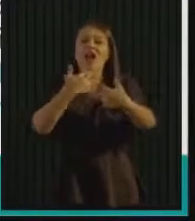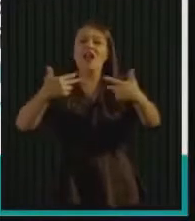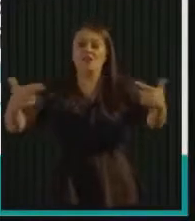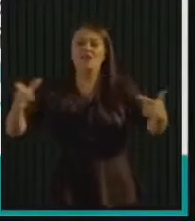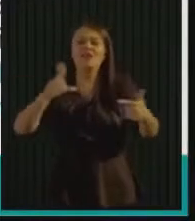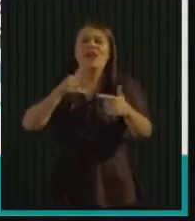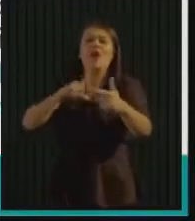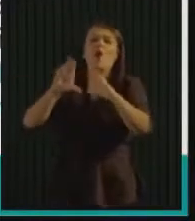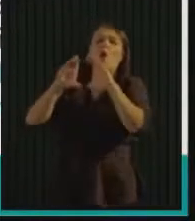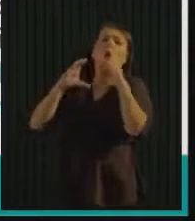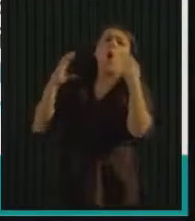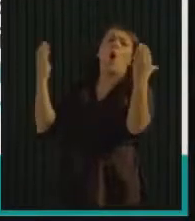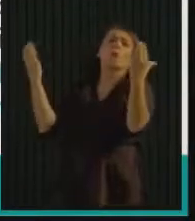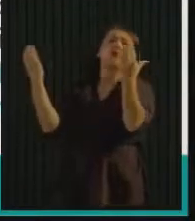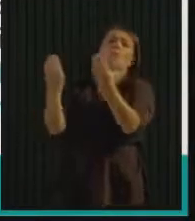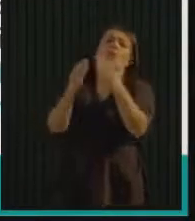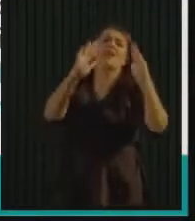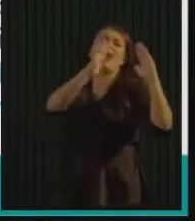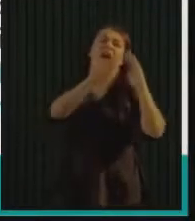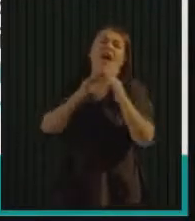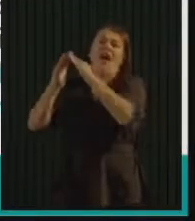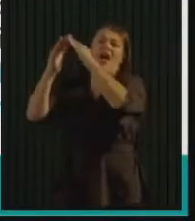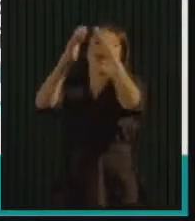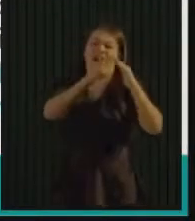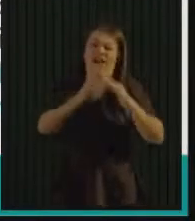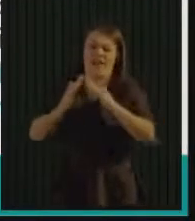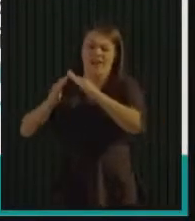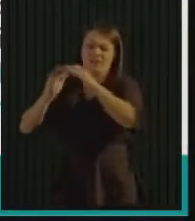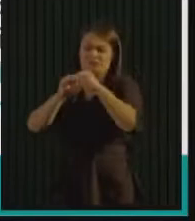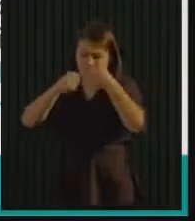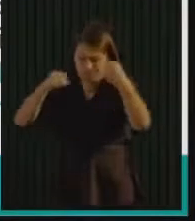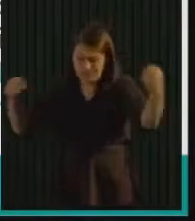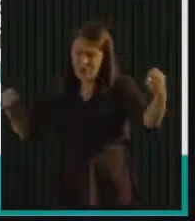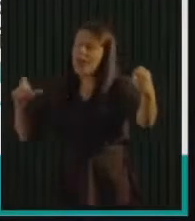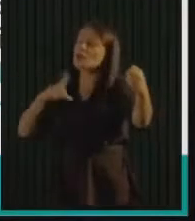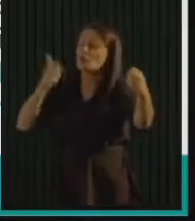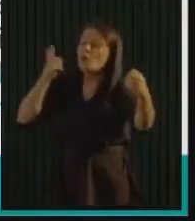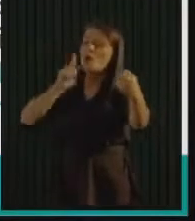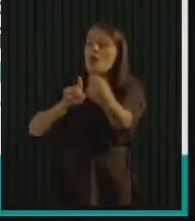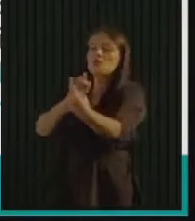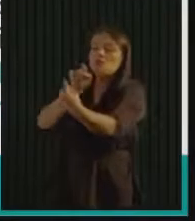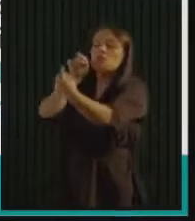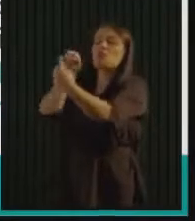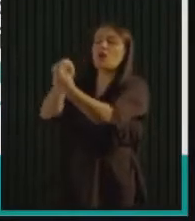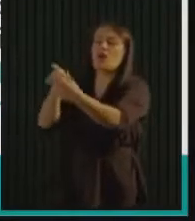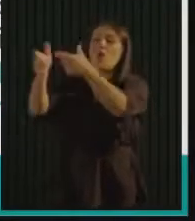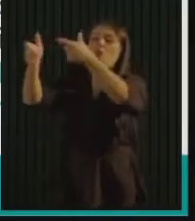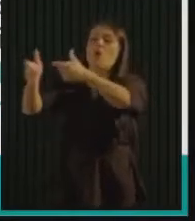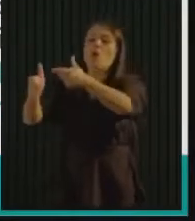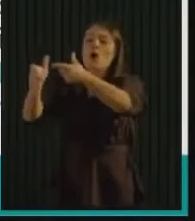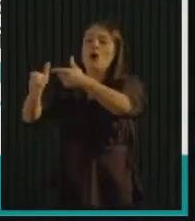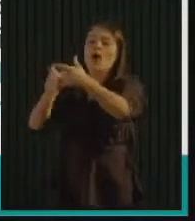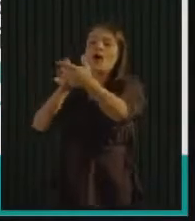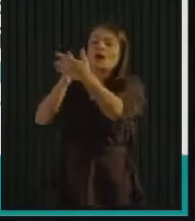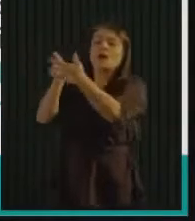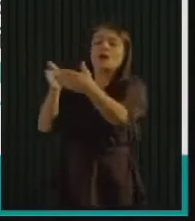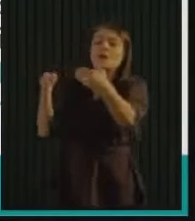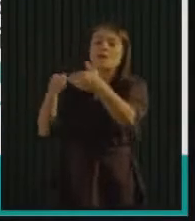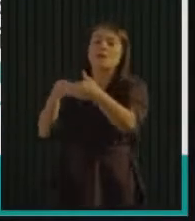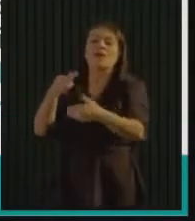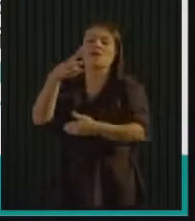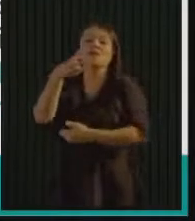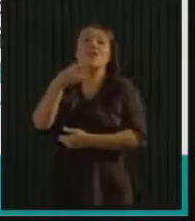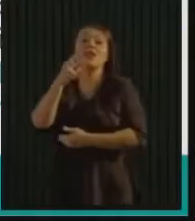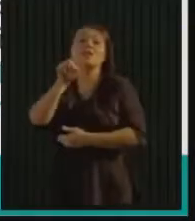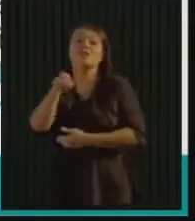porque a gente tem que dar escala. E um dado bem legal é que na primeira coleta, no primeiro dia de coleta de vidro, deu